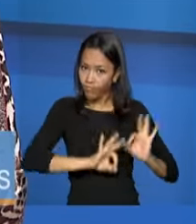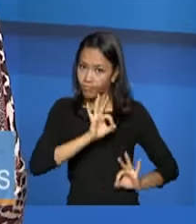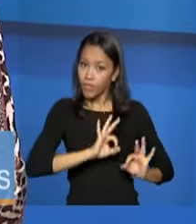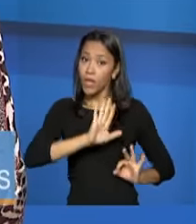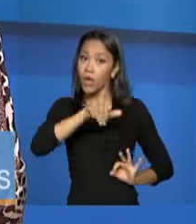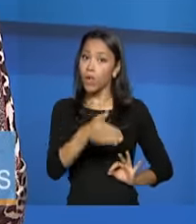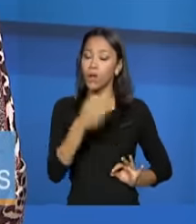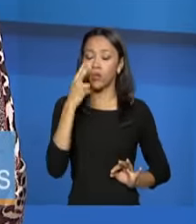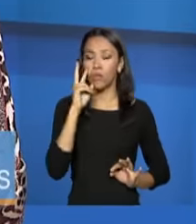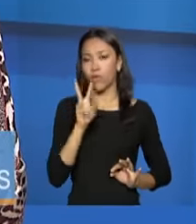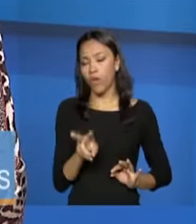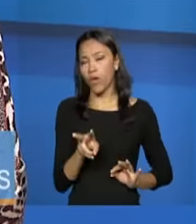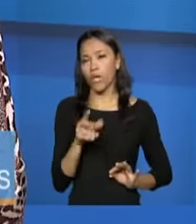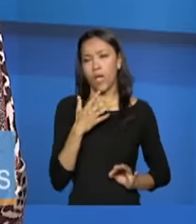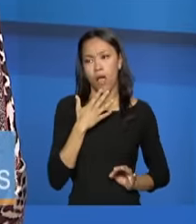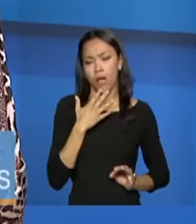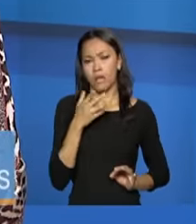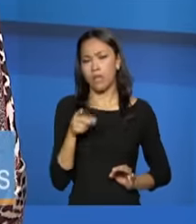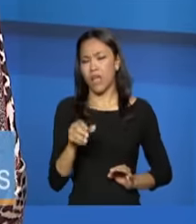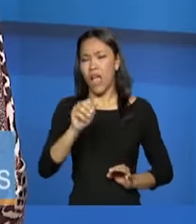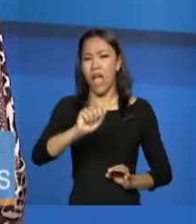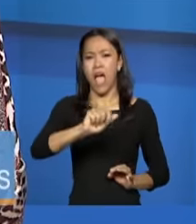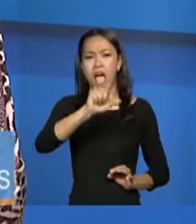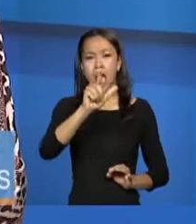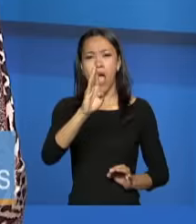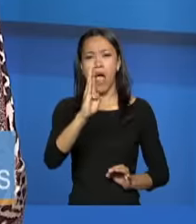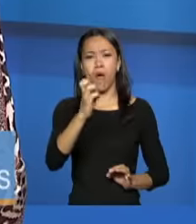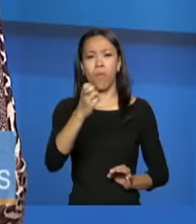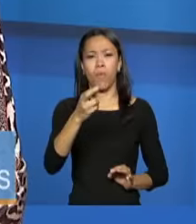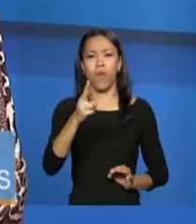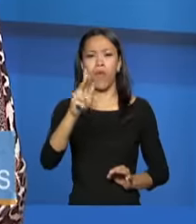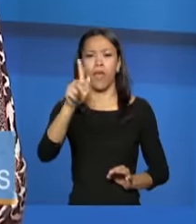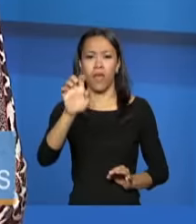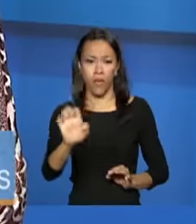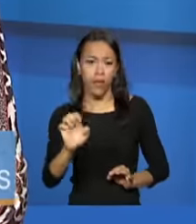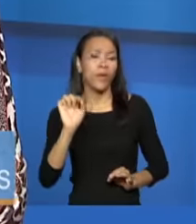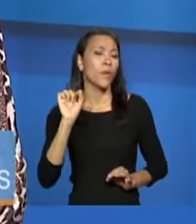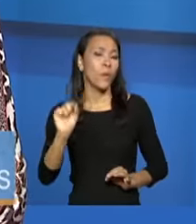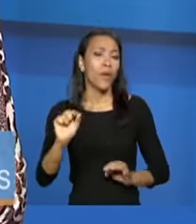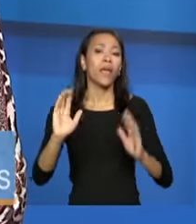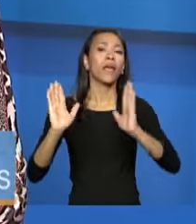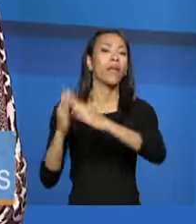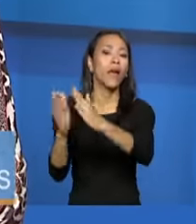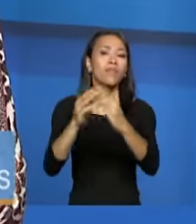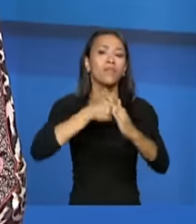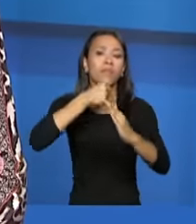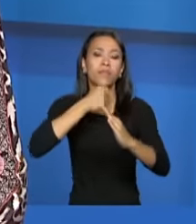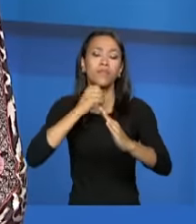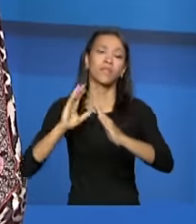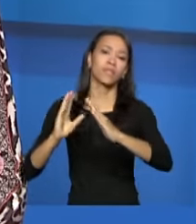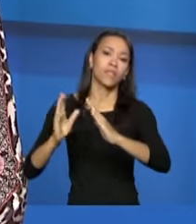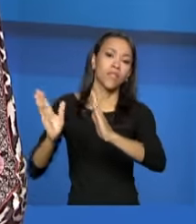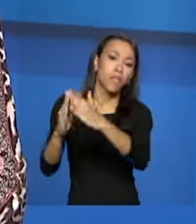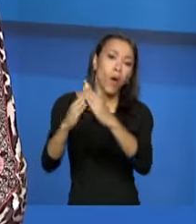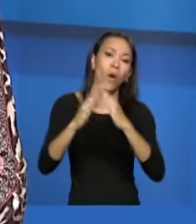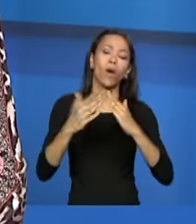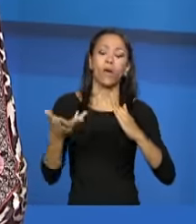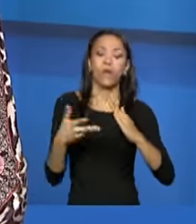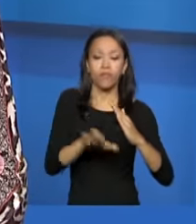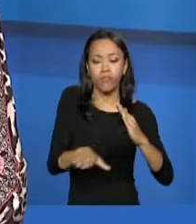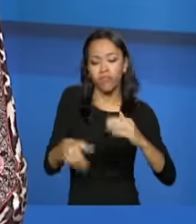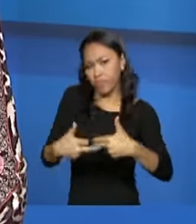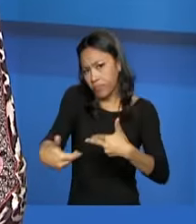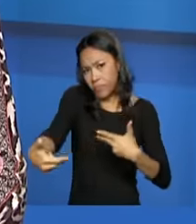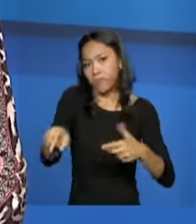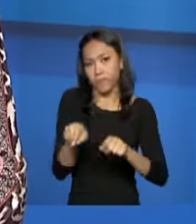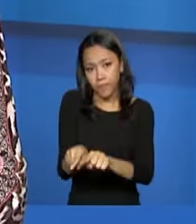a gente olha e fala, não vamos tratar de albergue, não vamos tratar de orfanato, é para romper com uma oferta que historicamente estava